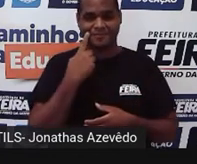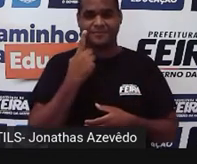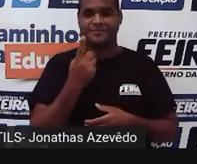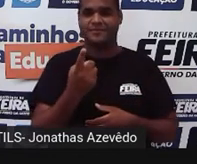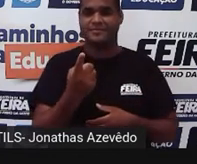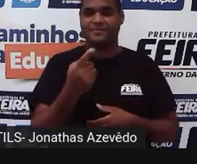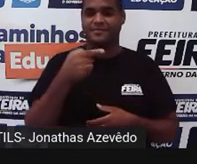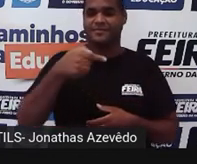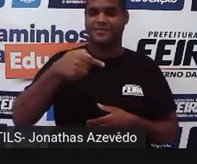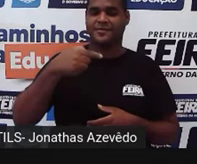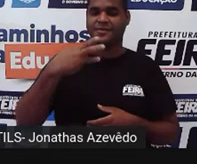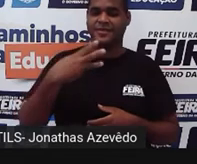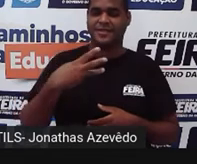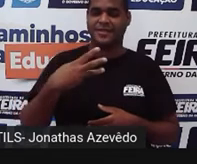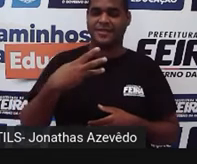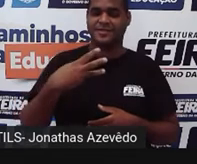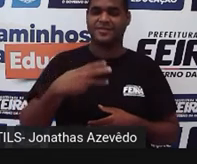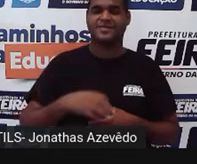73.